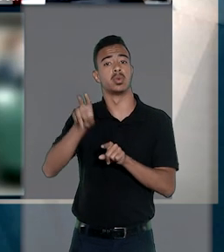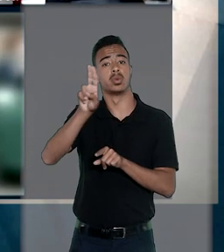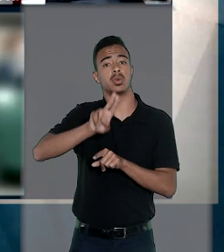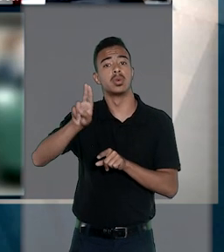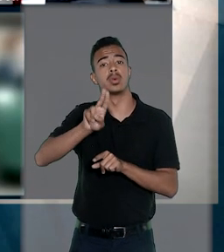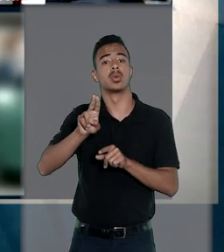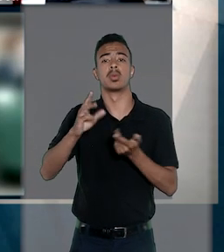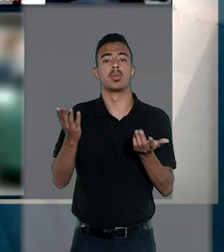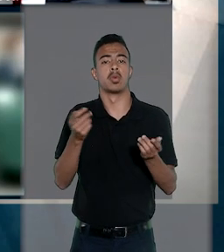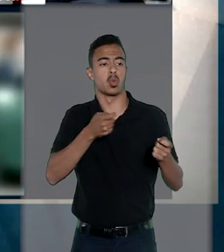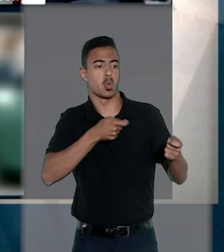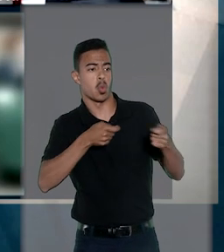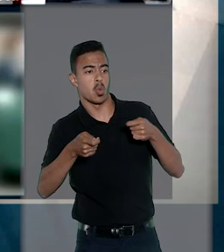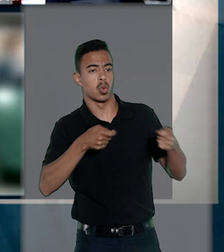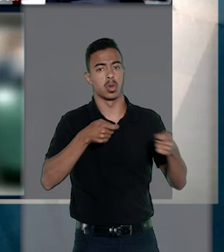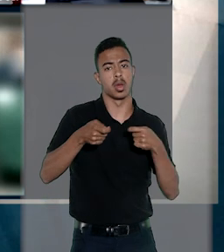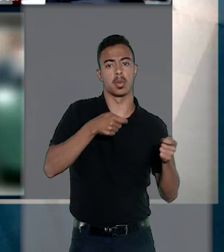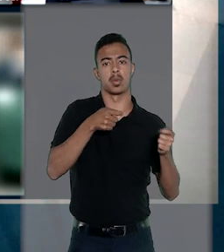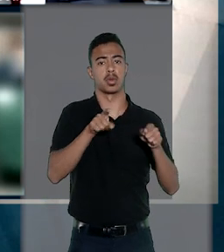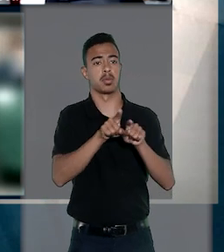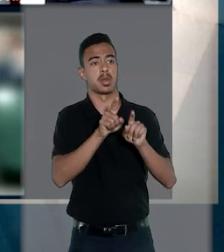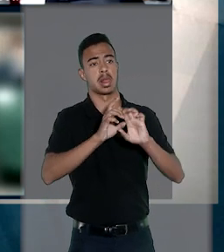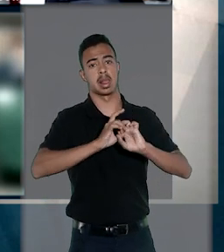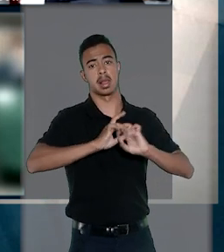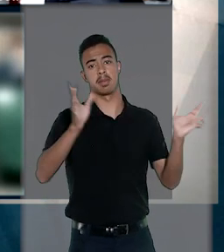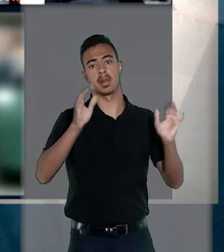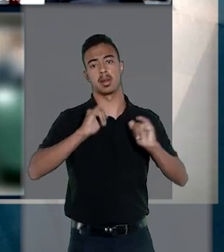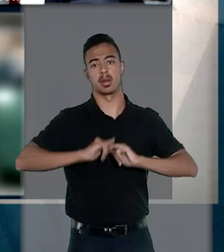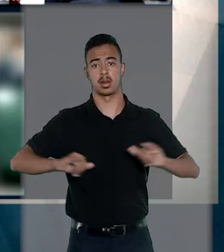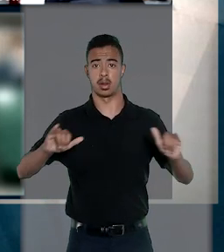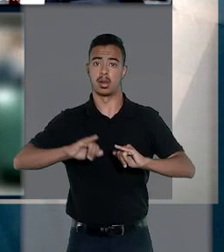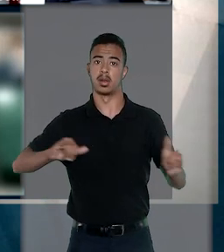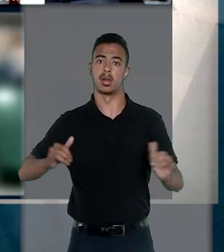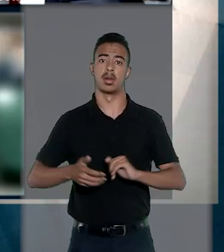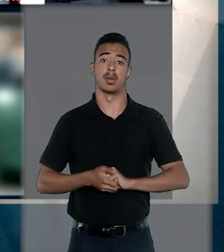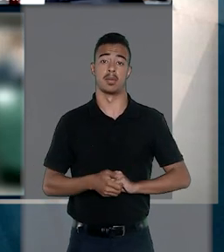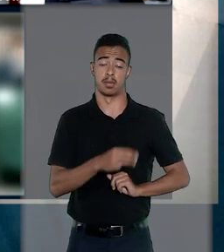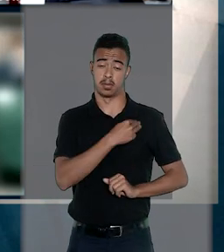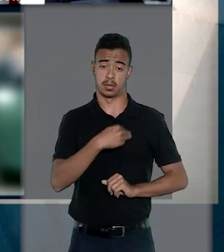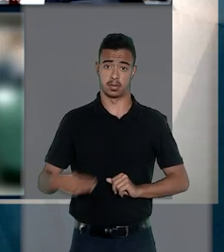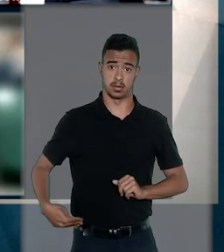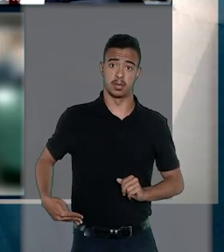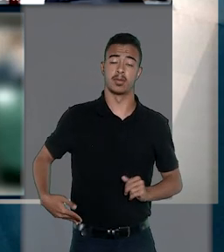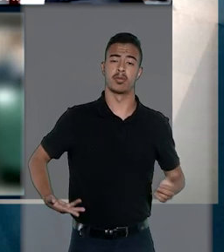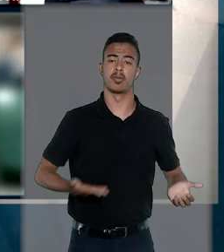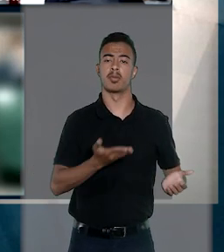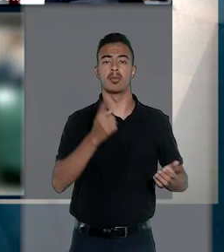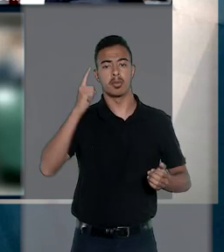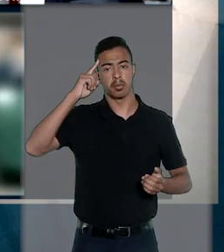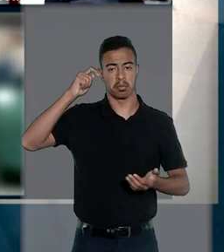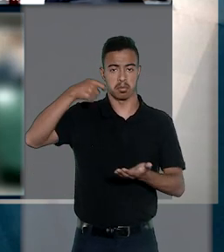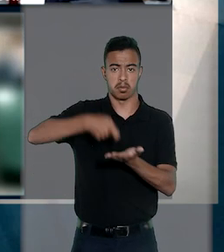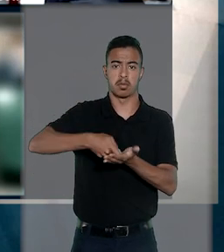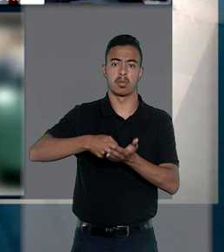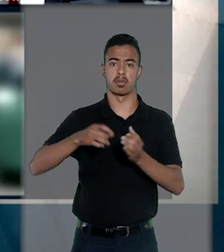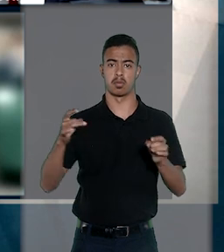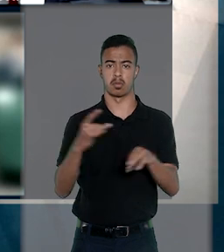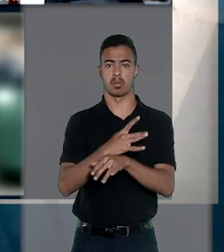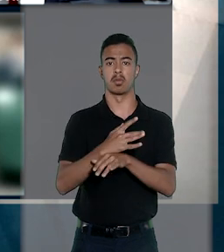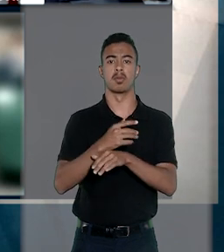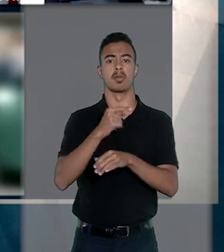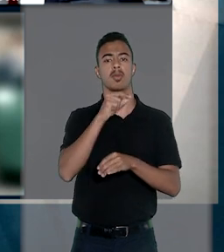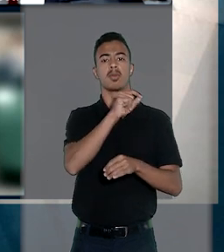utilizá-lo como forma de controlar e podar a liberdade da imprensa. Para o ministro, a conclusão a que chegou o